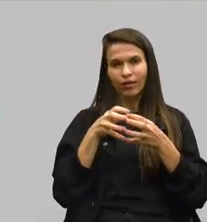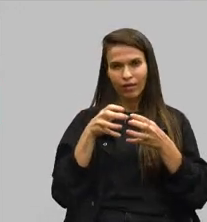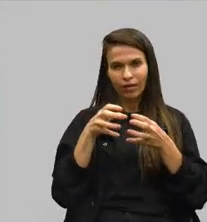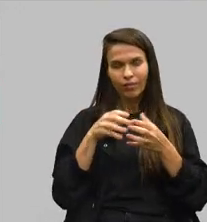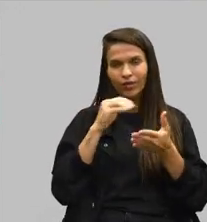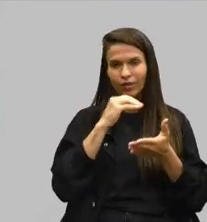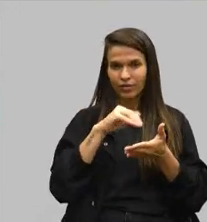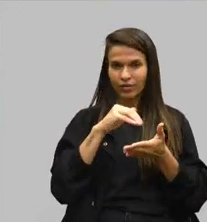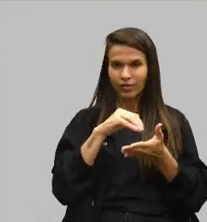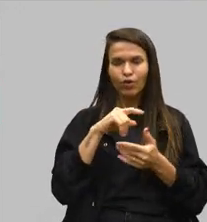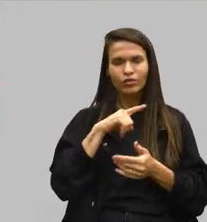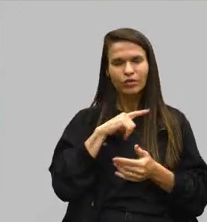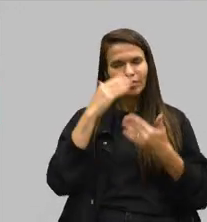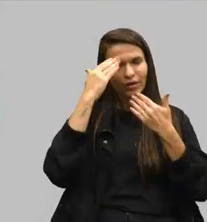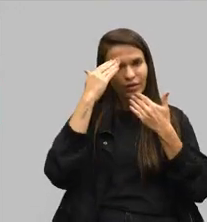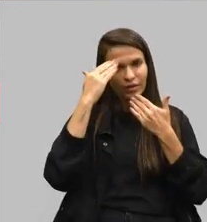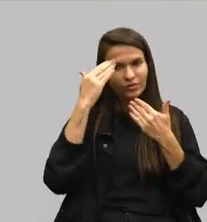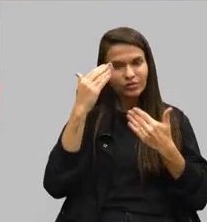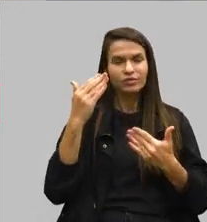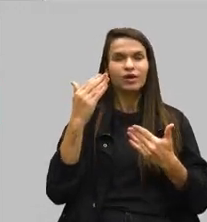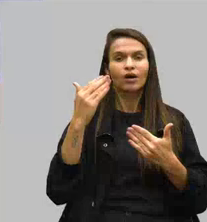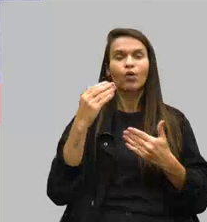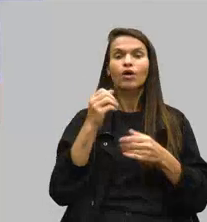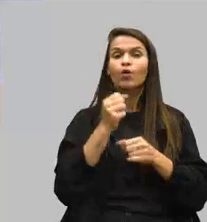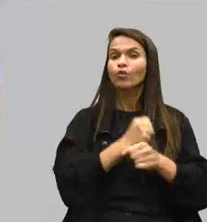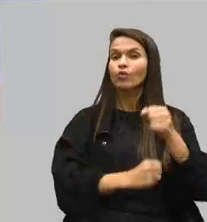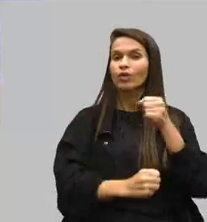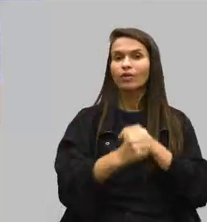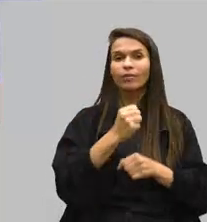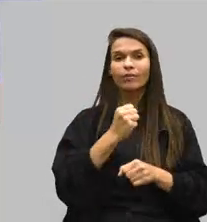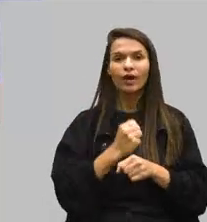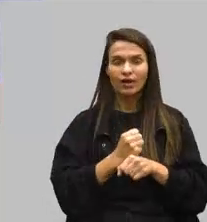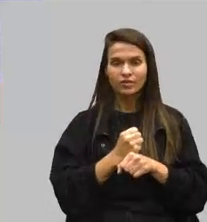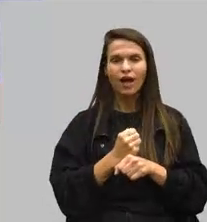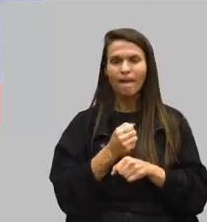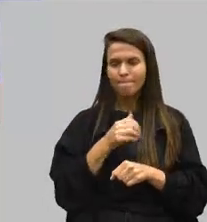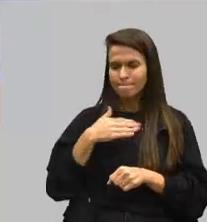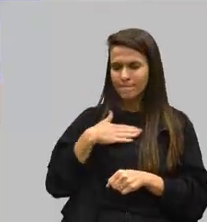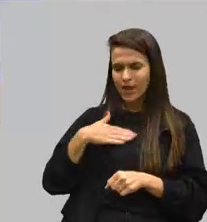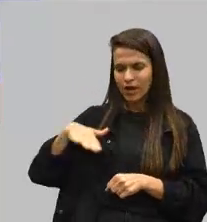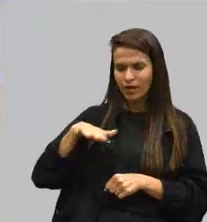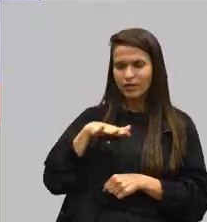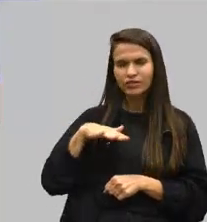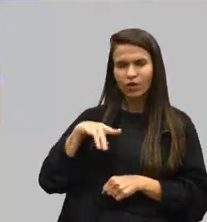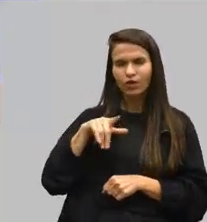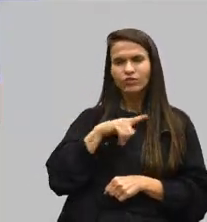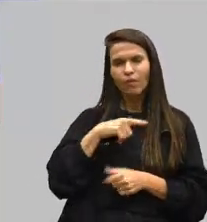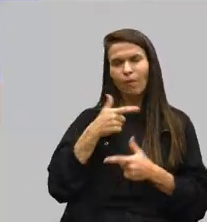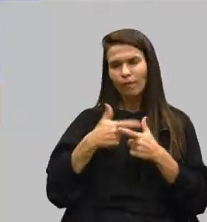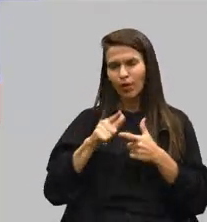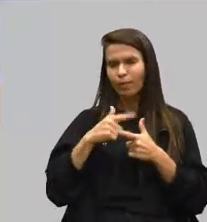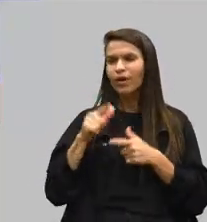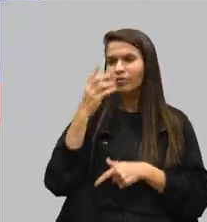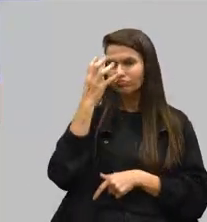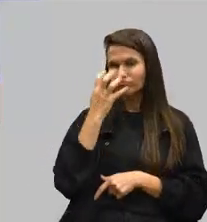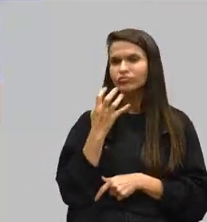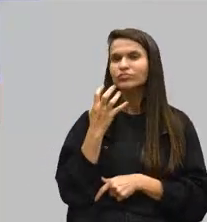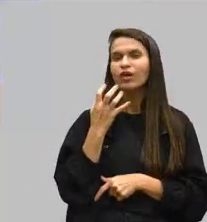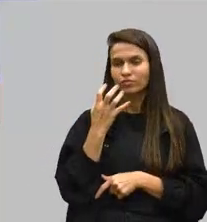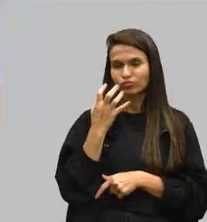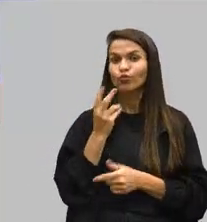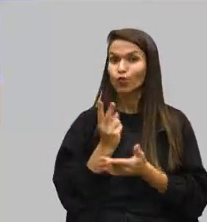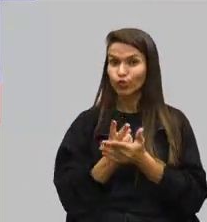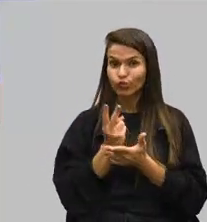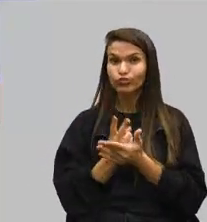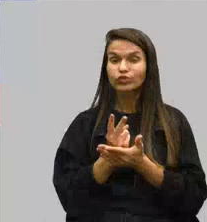que eu tenho uma gratidão imensa. Eu, no ano passado, a minha região passou por um problema muito sério, tem passado